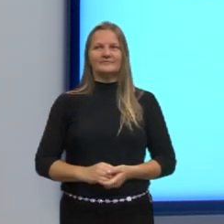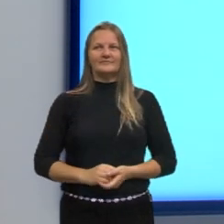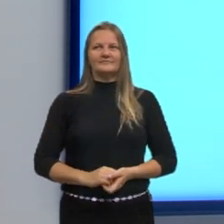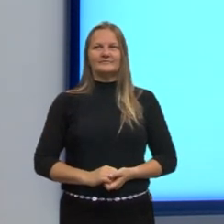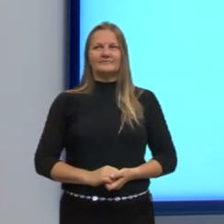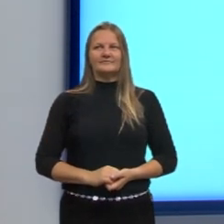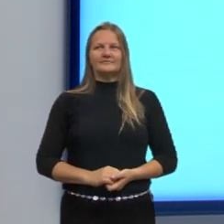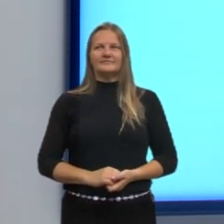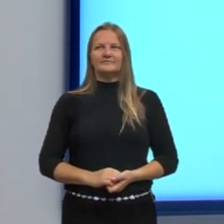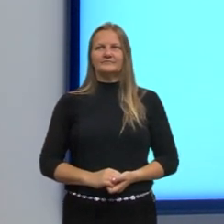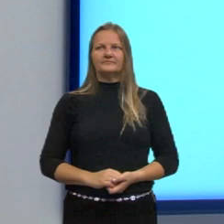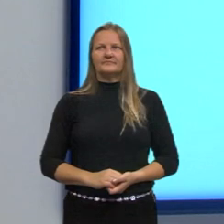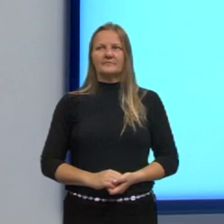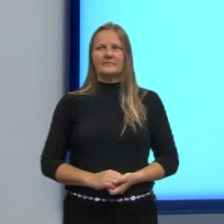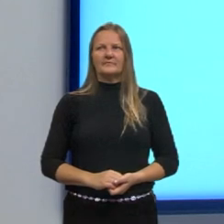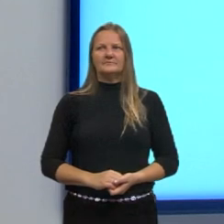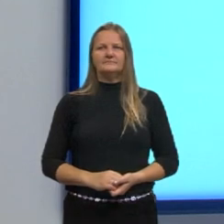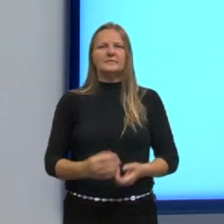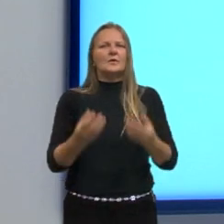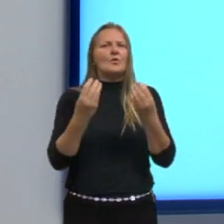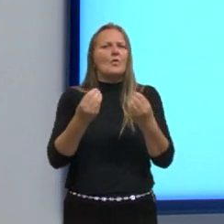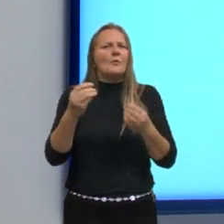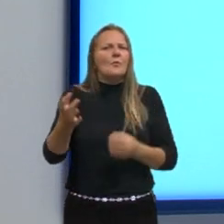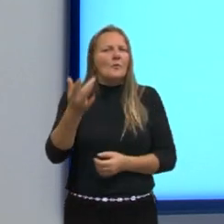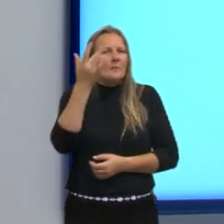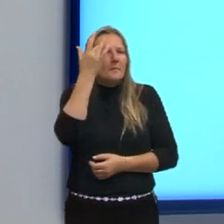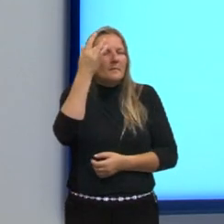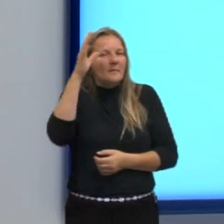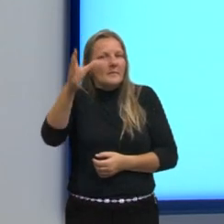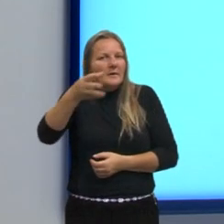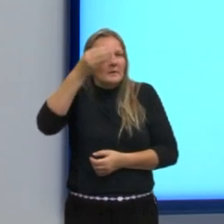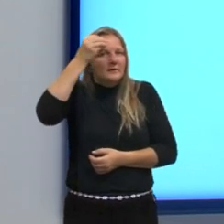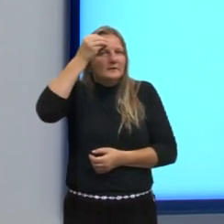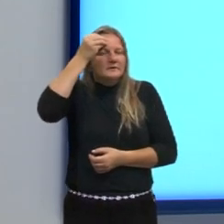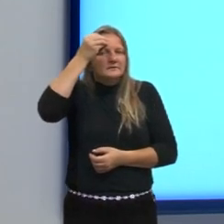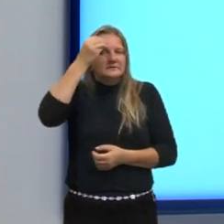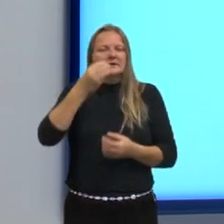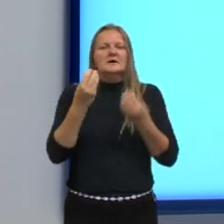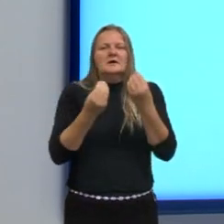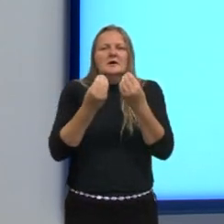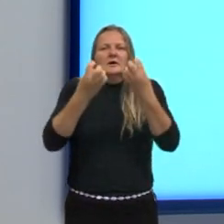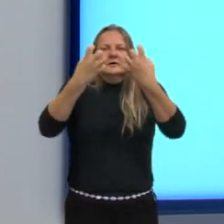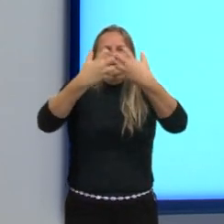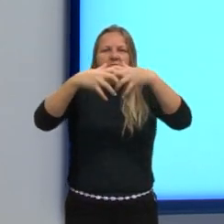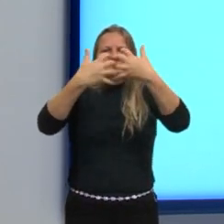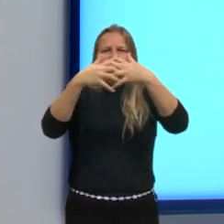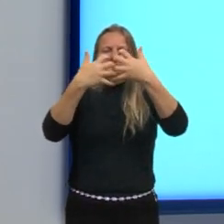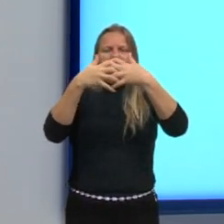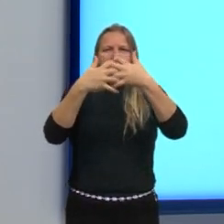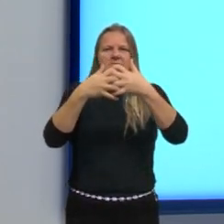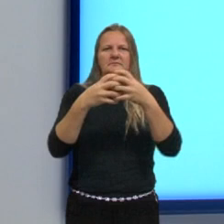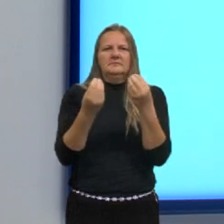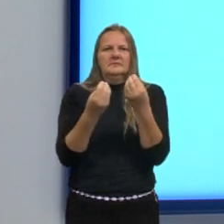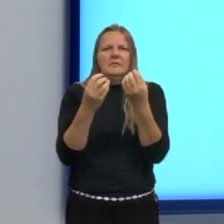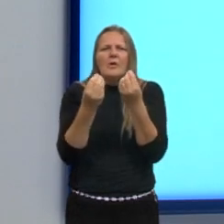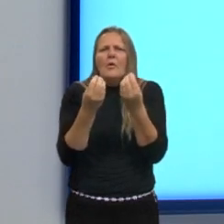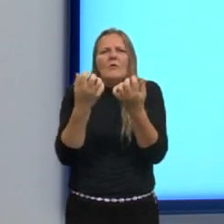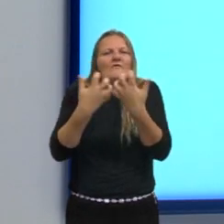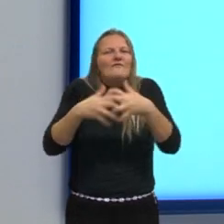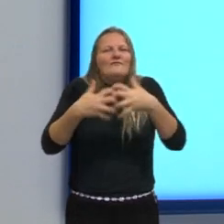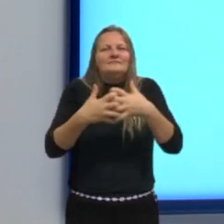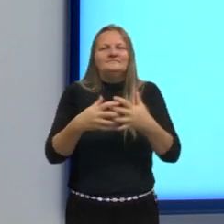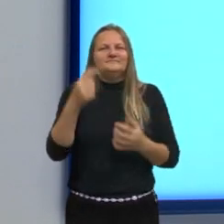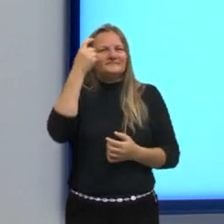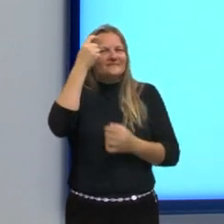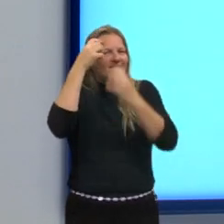Próximo, então. Então, o cérebro e a memorização. Bom, como é que vai funcionar, então,